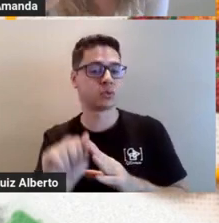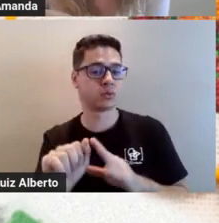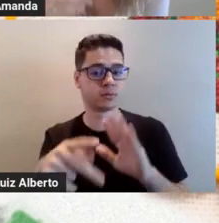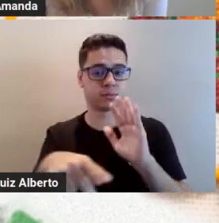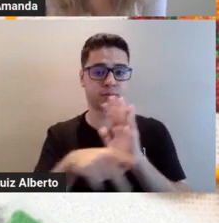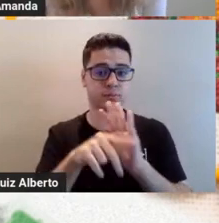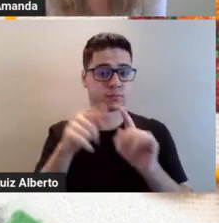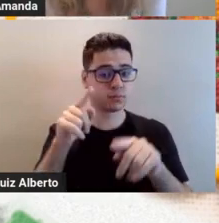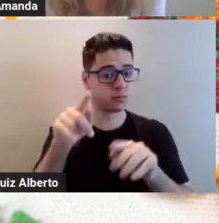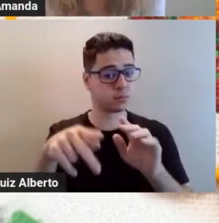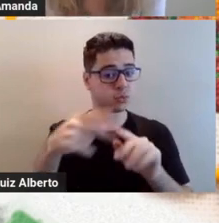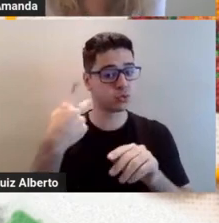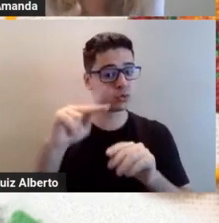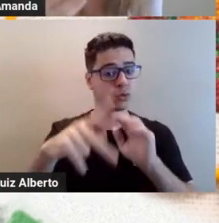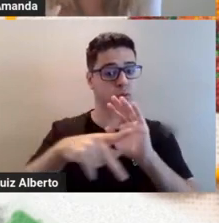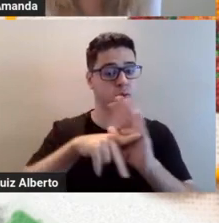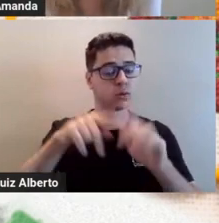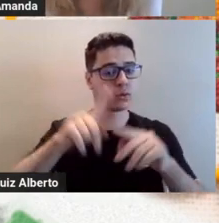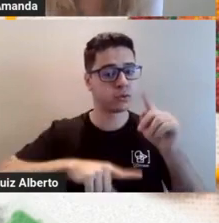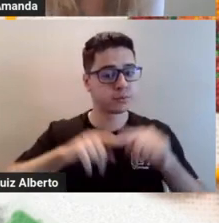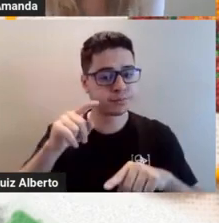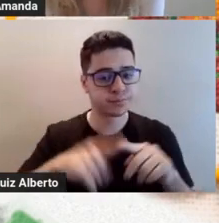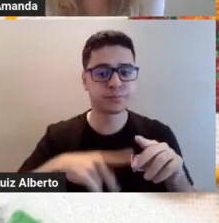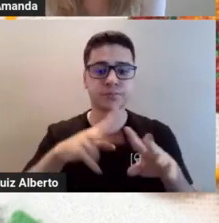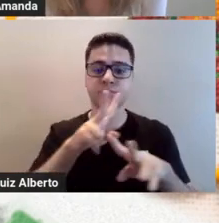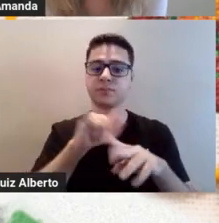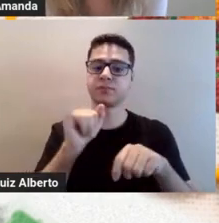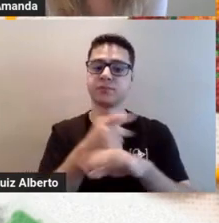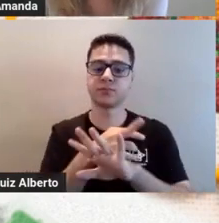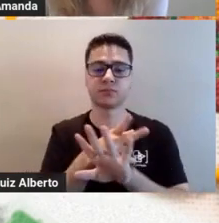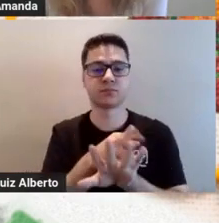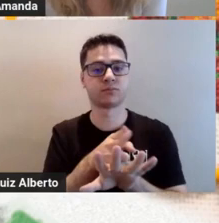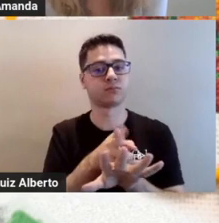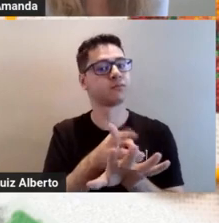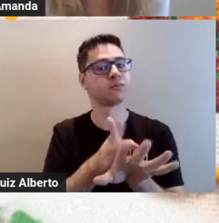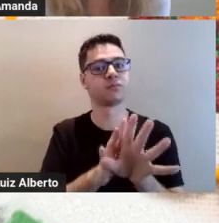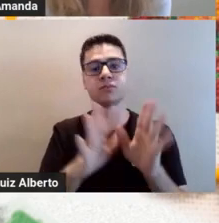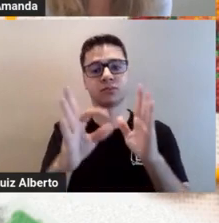E isso também vai dando uma variedade para o seu trabalho e para o seu bordado.